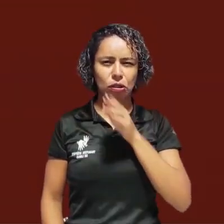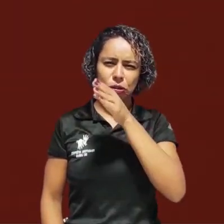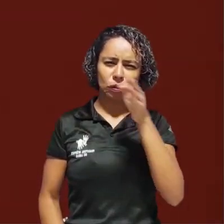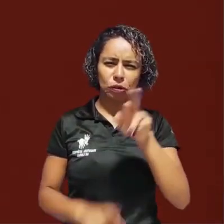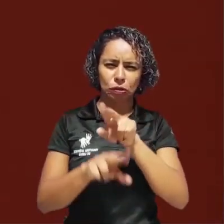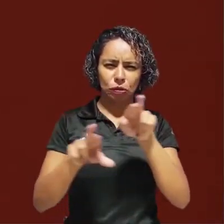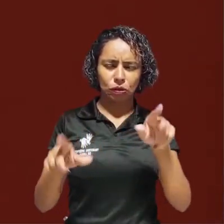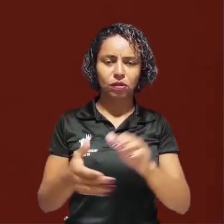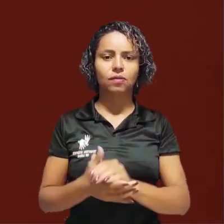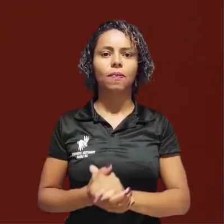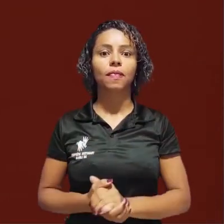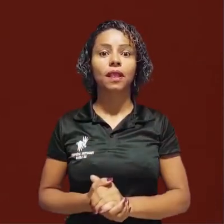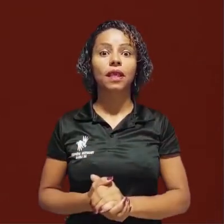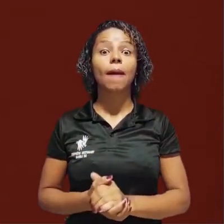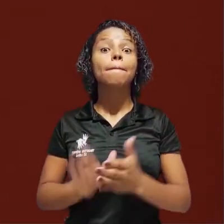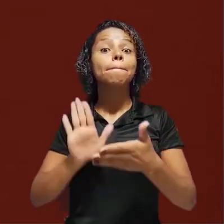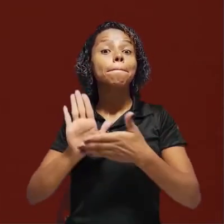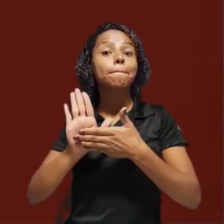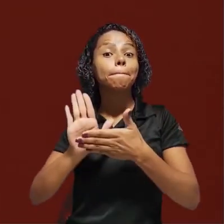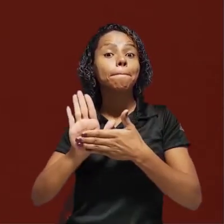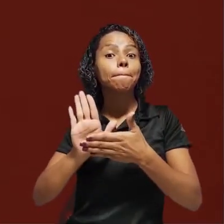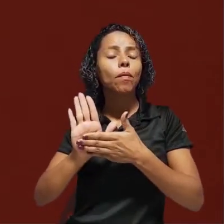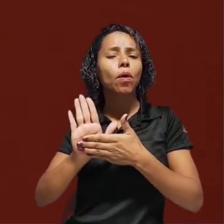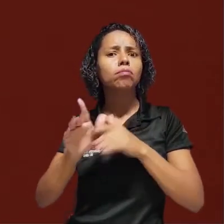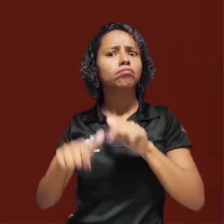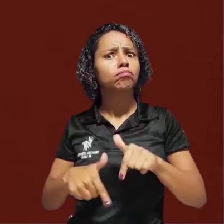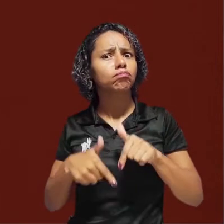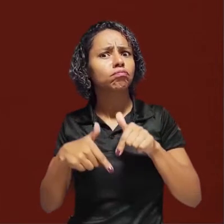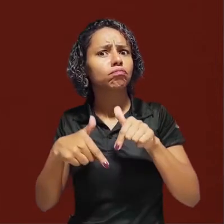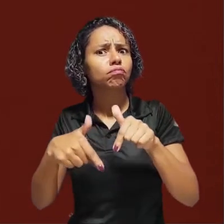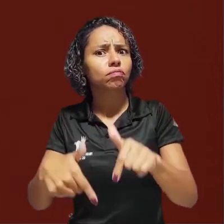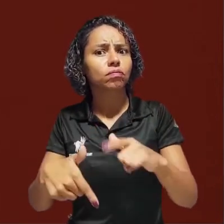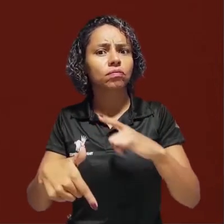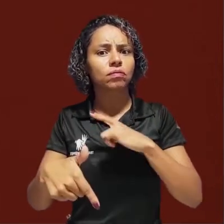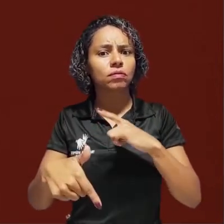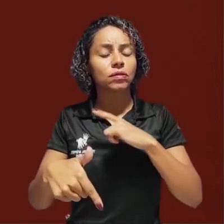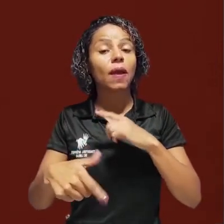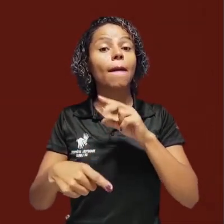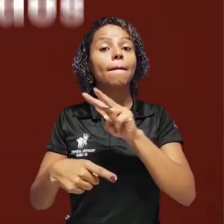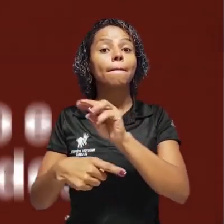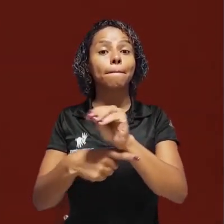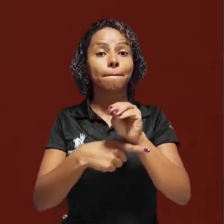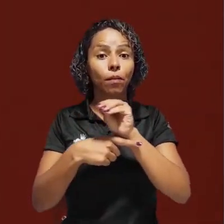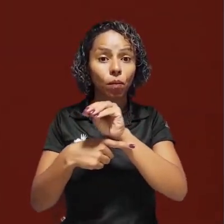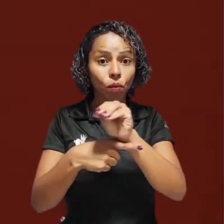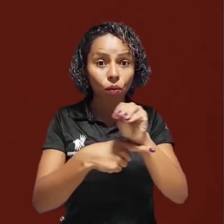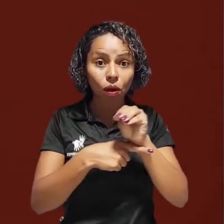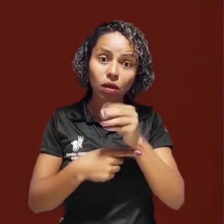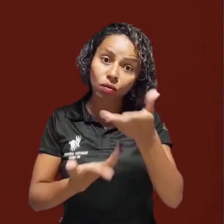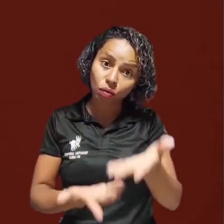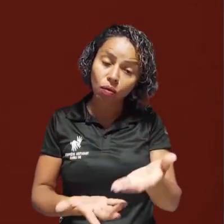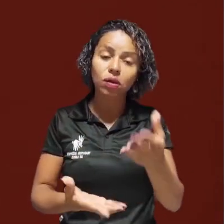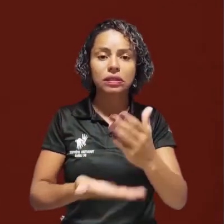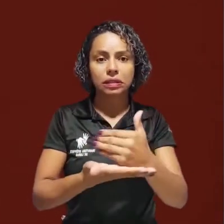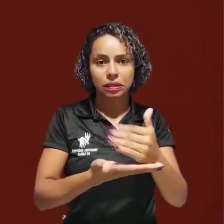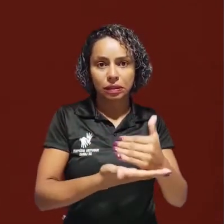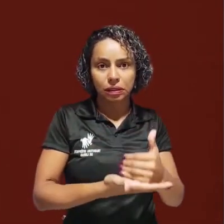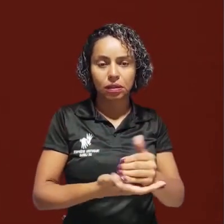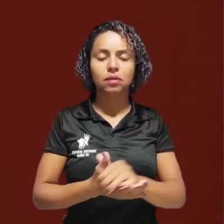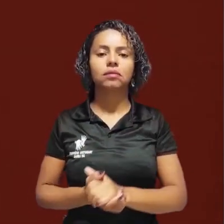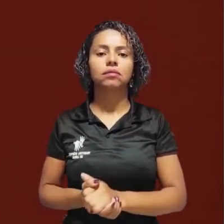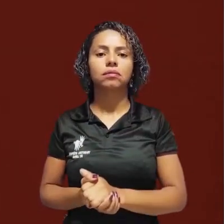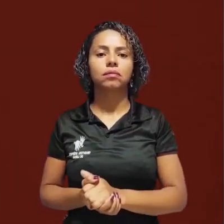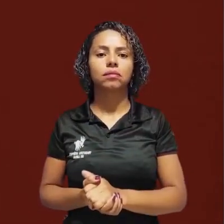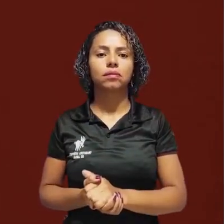Propor ações para a gestão e regulamentação desses dados 1. Implementar um fluxo,